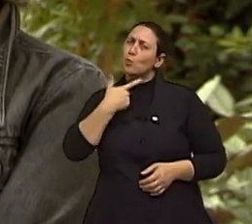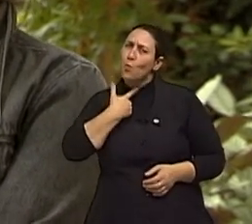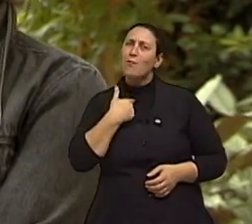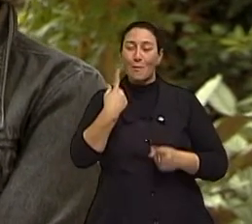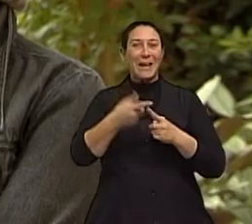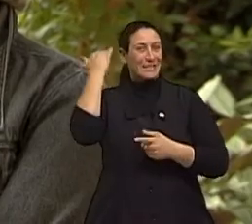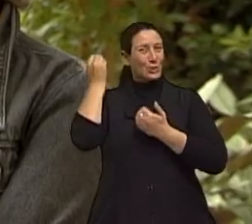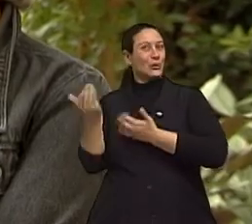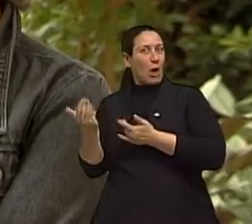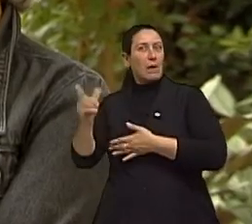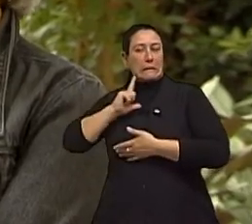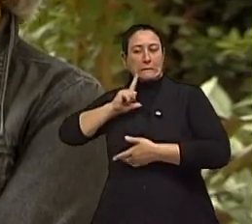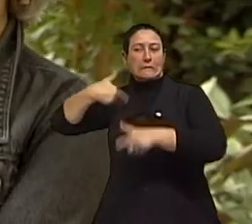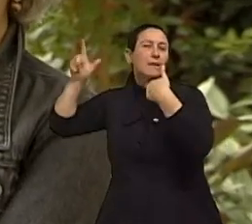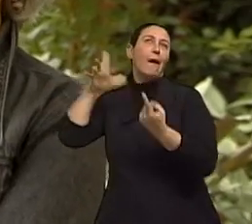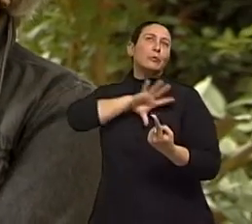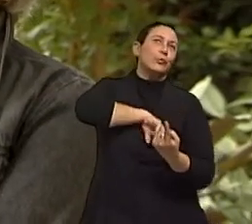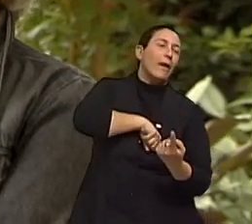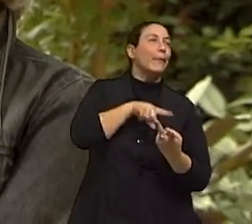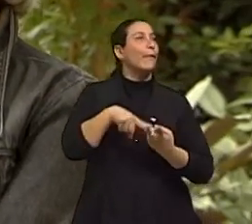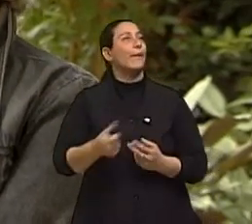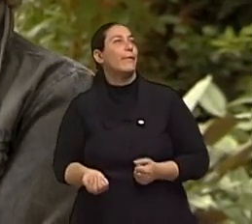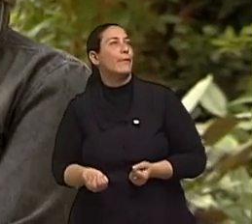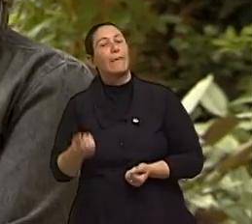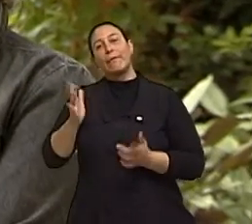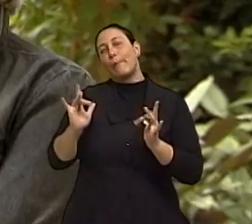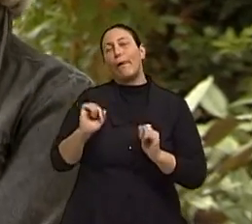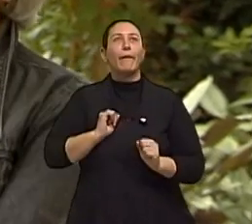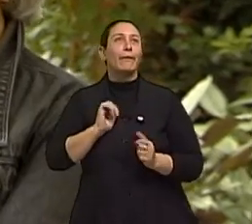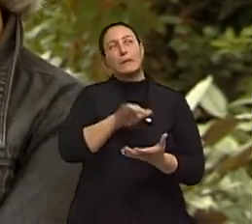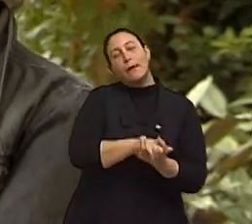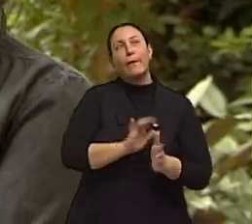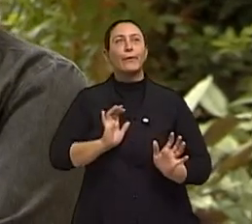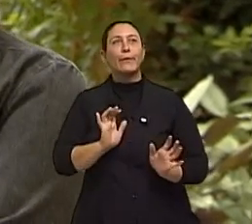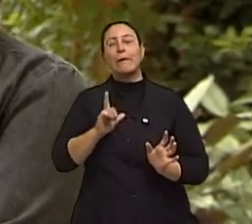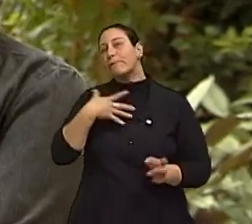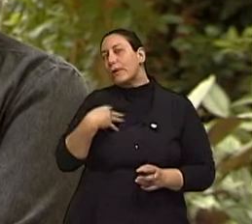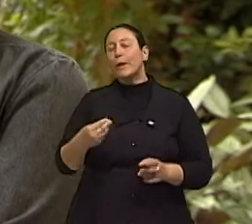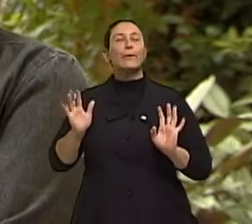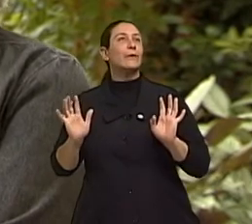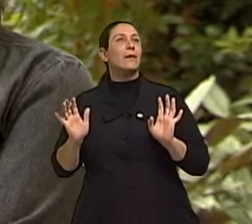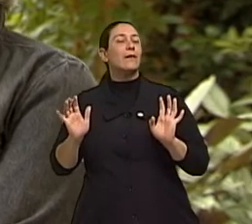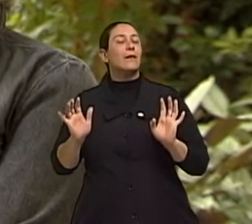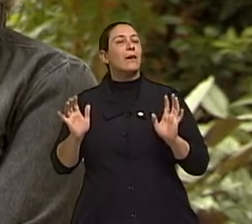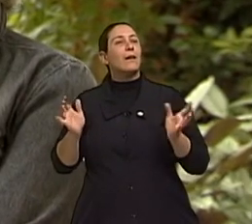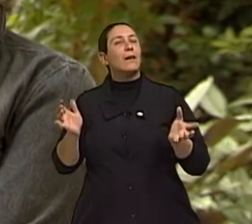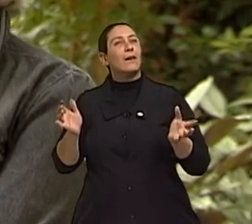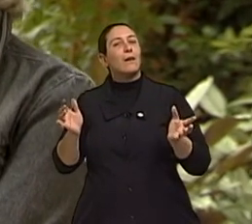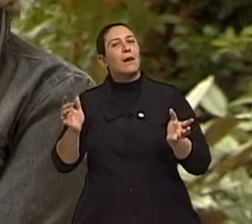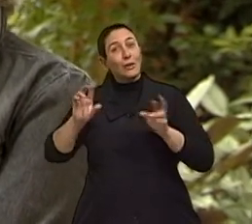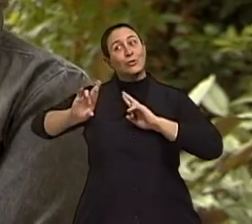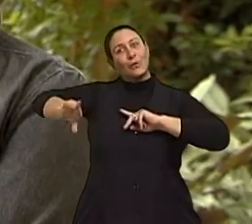gente tem outros interesses, né? Está apaixonado, está namorando, está casando, está tendo filhos, e a